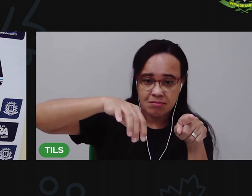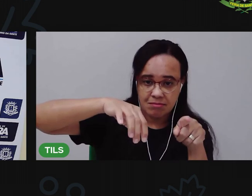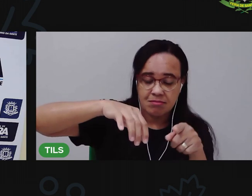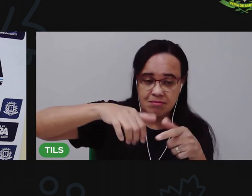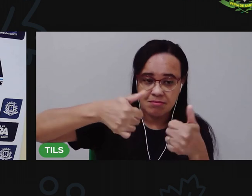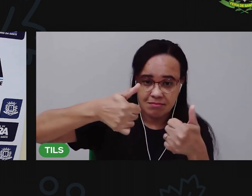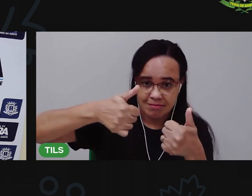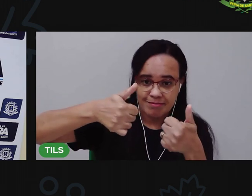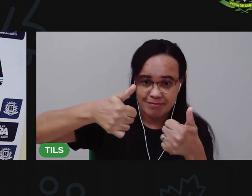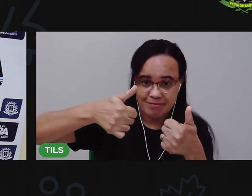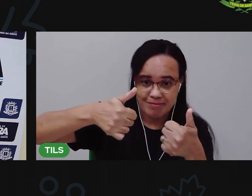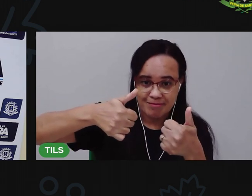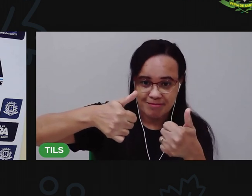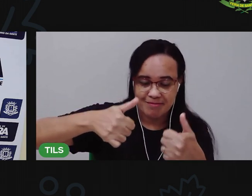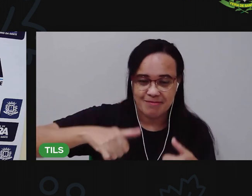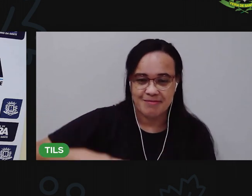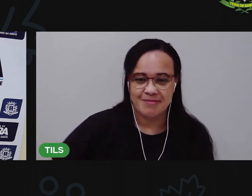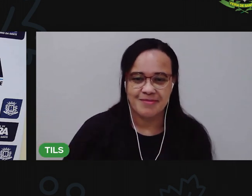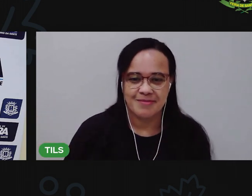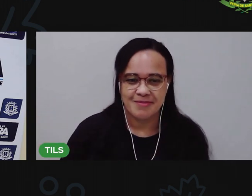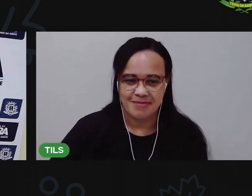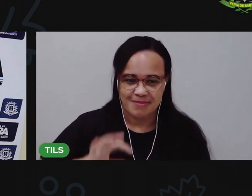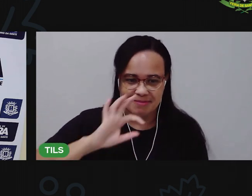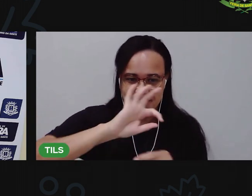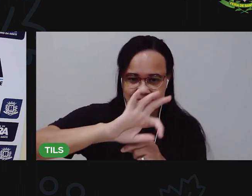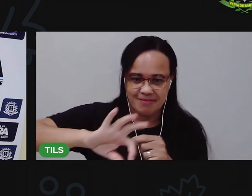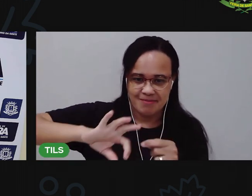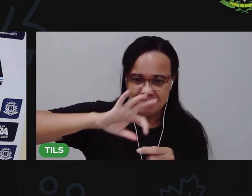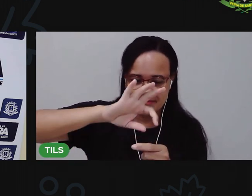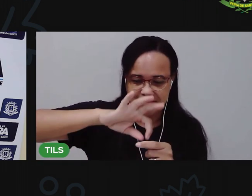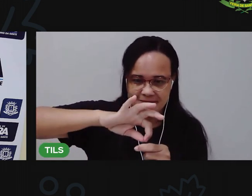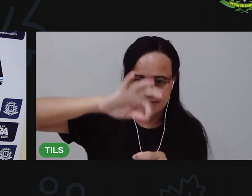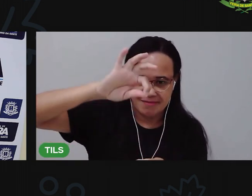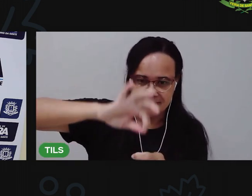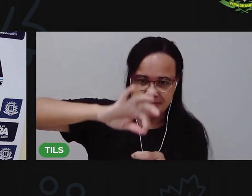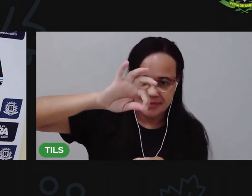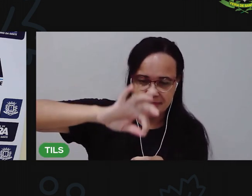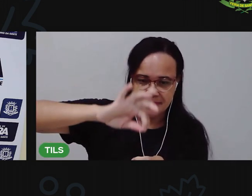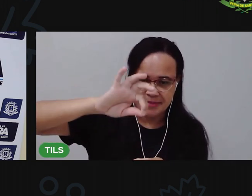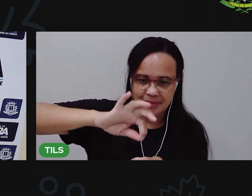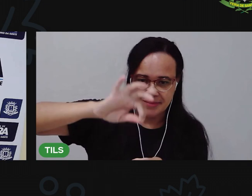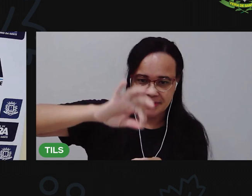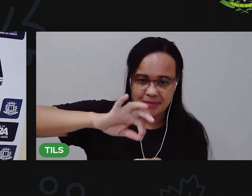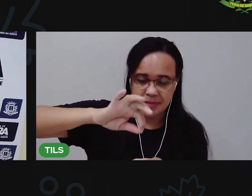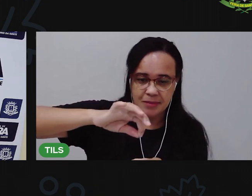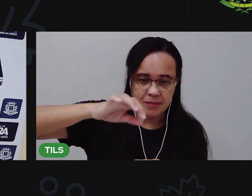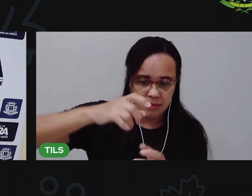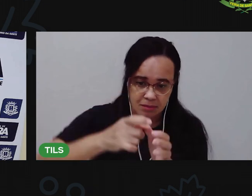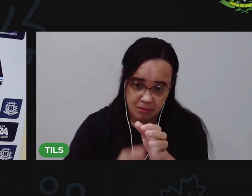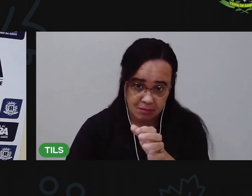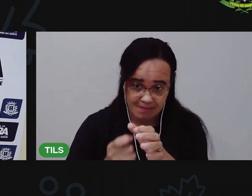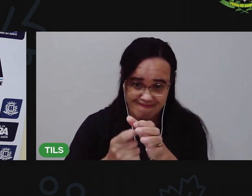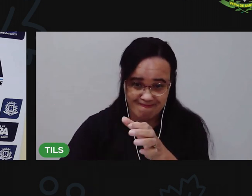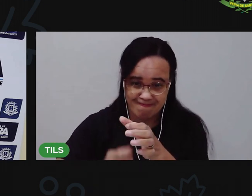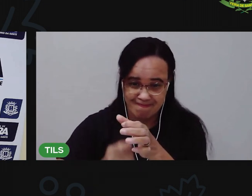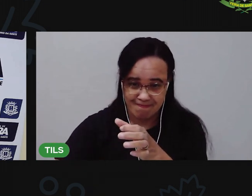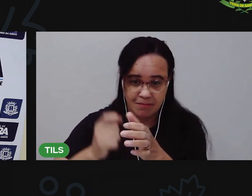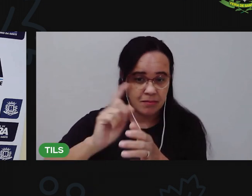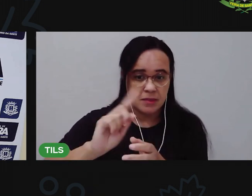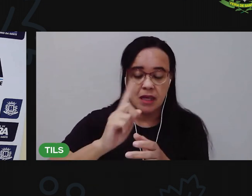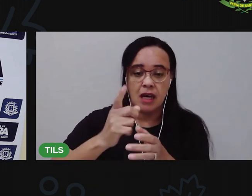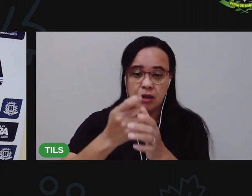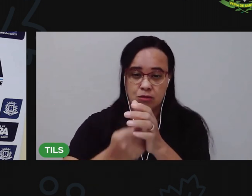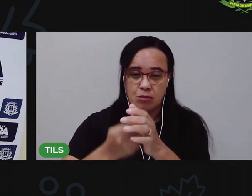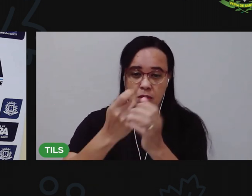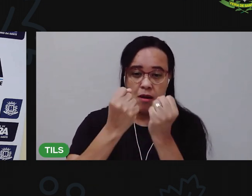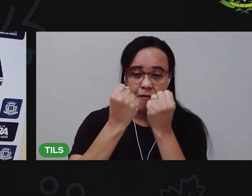Eu vou fazer um nó aqui na ponta para que o meu barbante não saia, não solte do fundo do